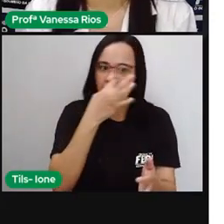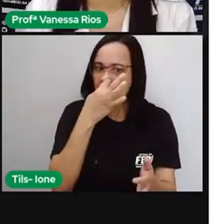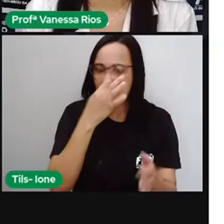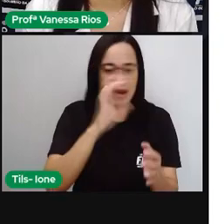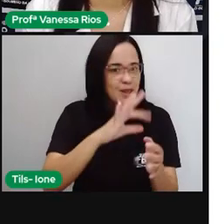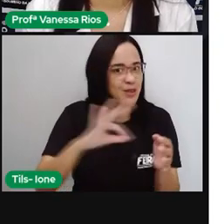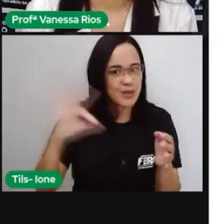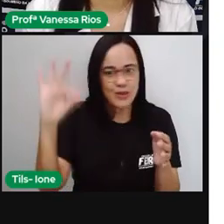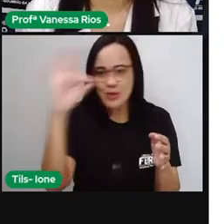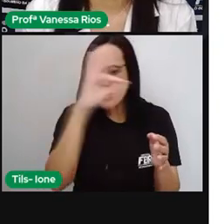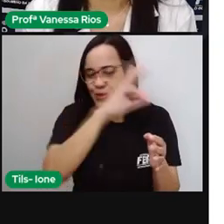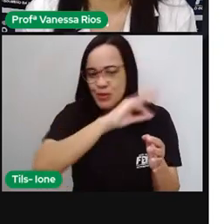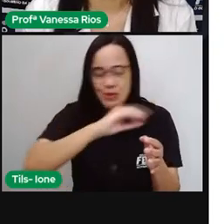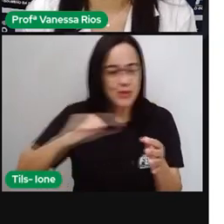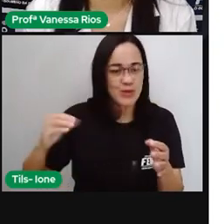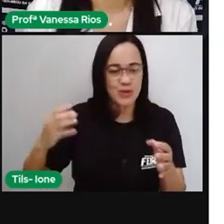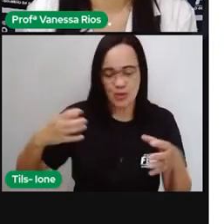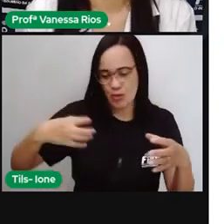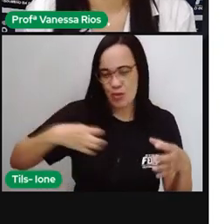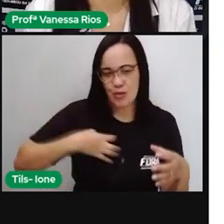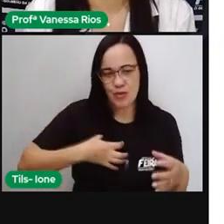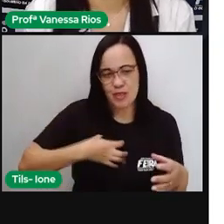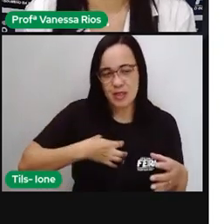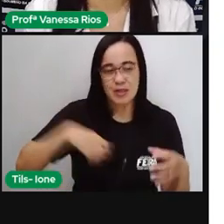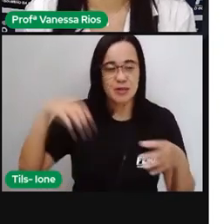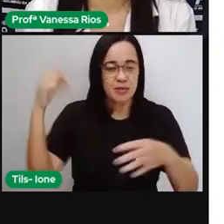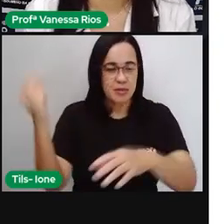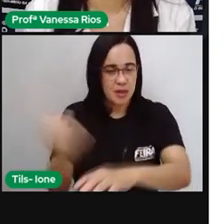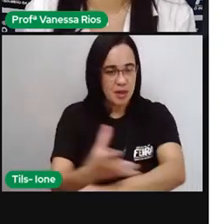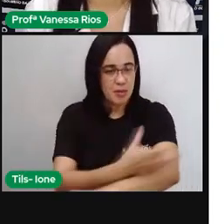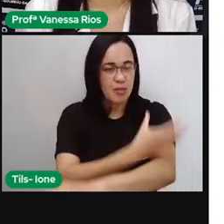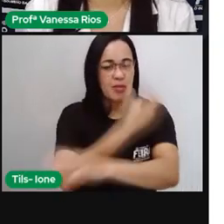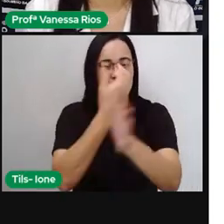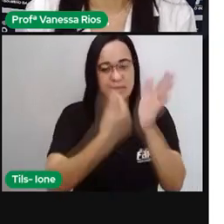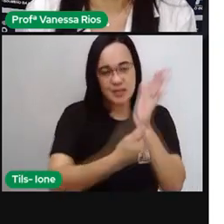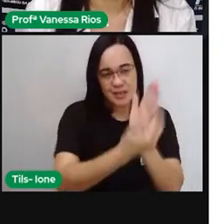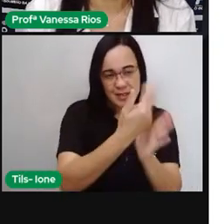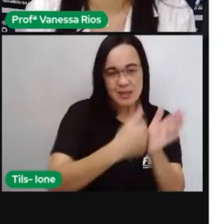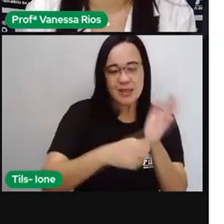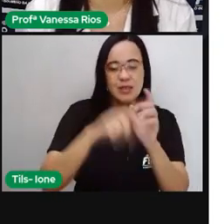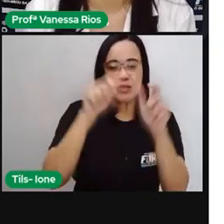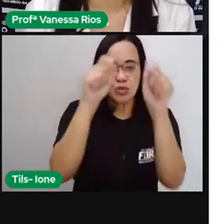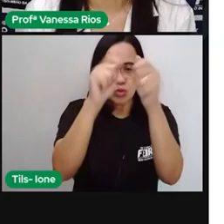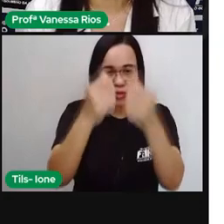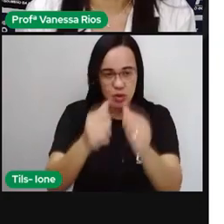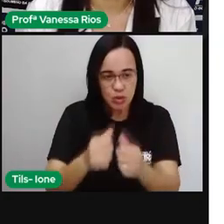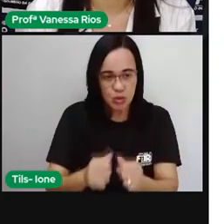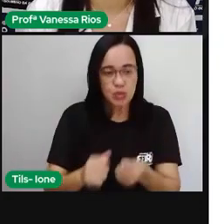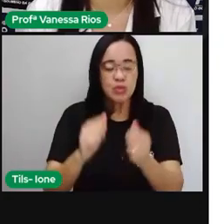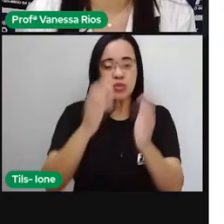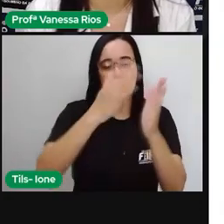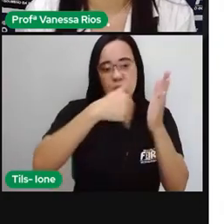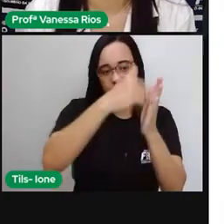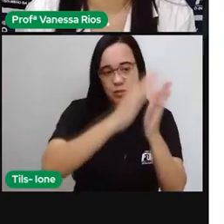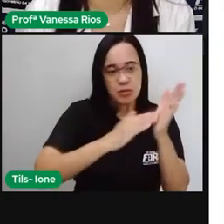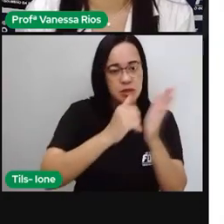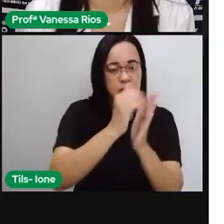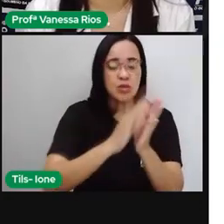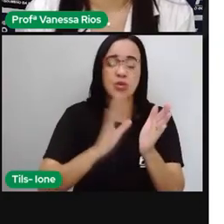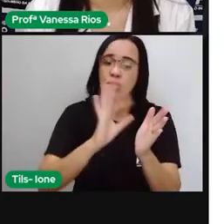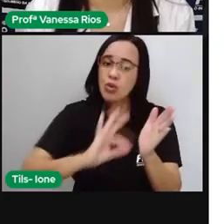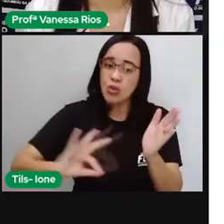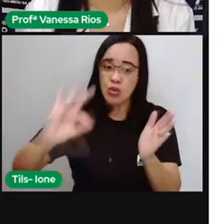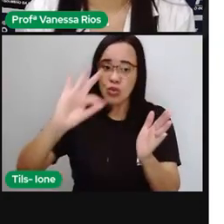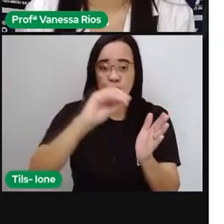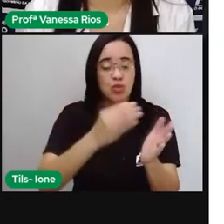com toda a sua emoção, com todo o sentimento que os desenhos, as esculturas, as pinturas, né, que Miró deixou